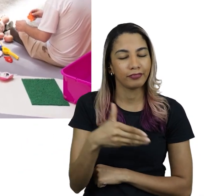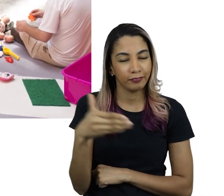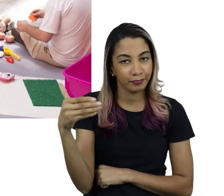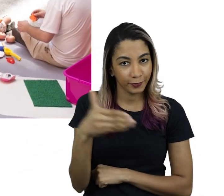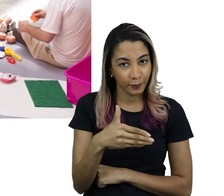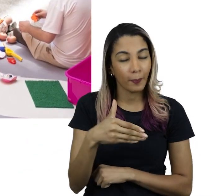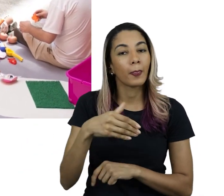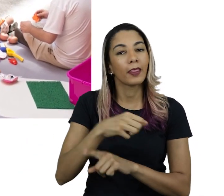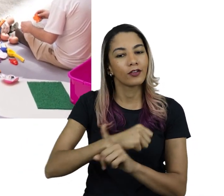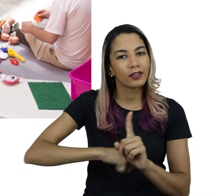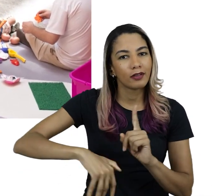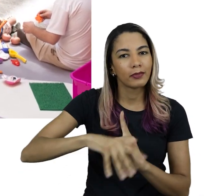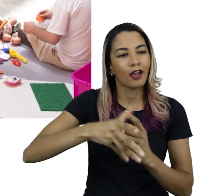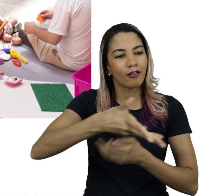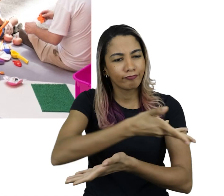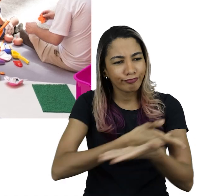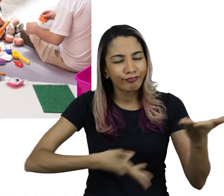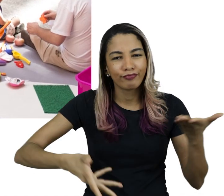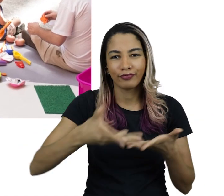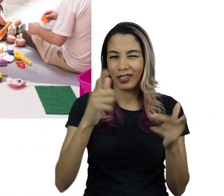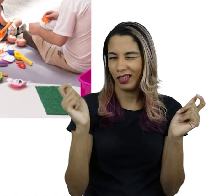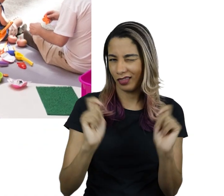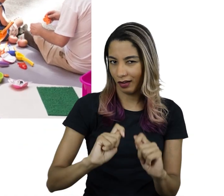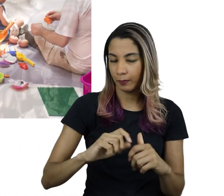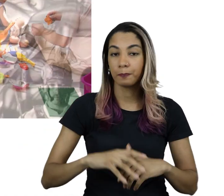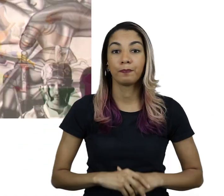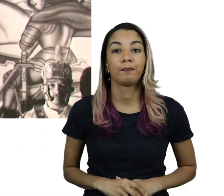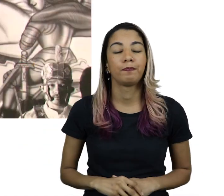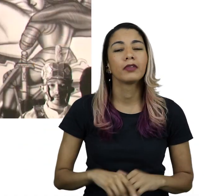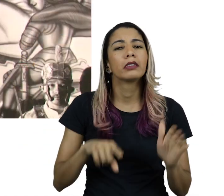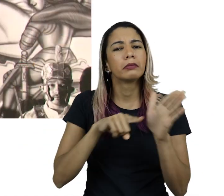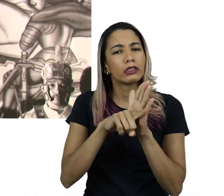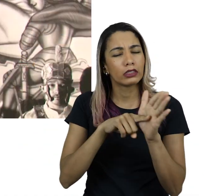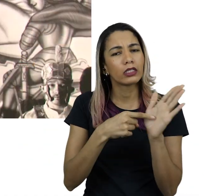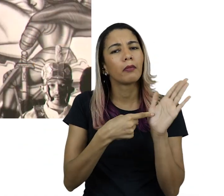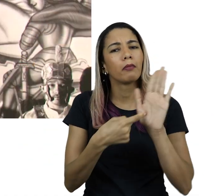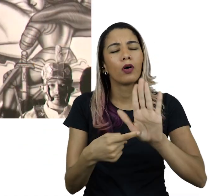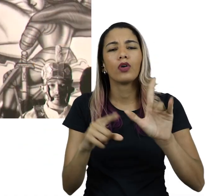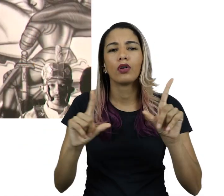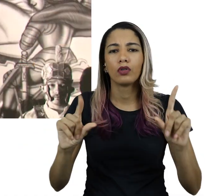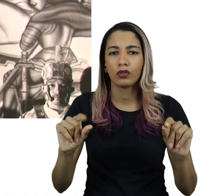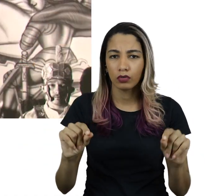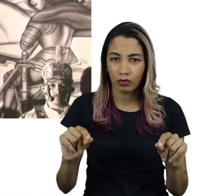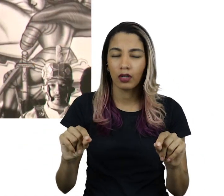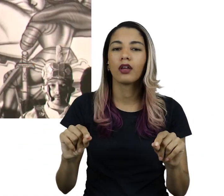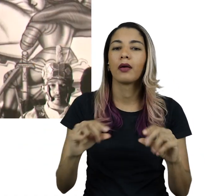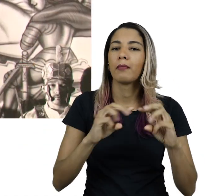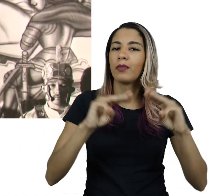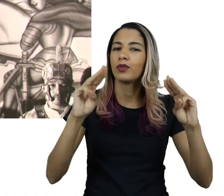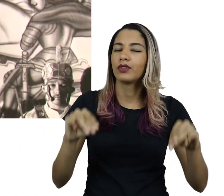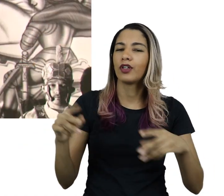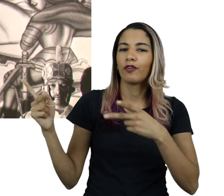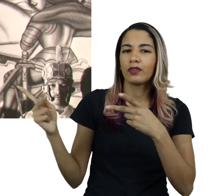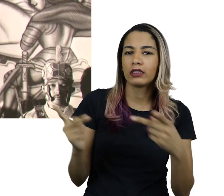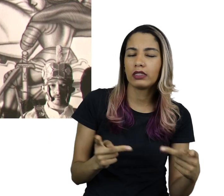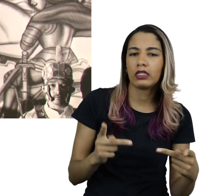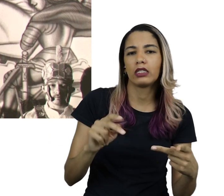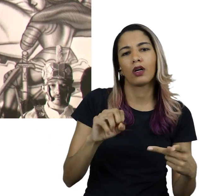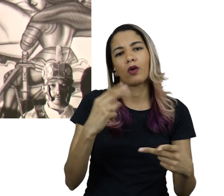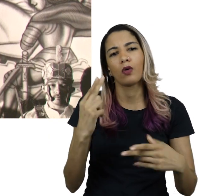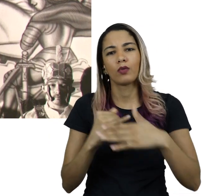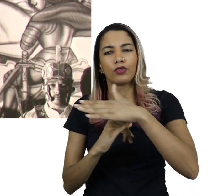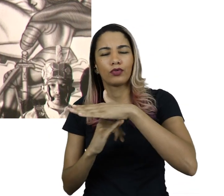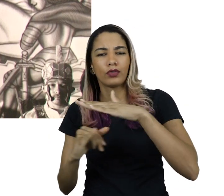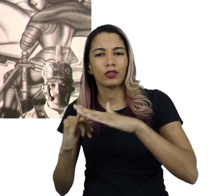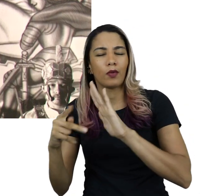com grande componente de sociabilização. Essas pesquisas também indicaram que o hábito de visitar